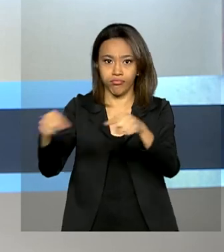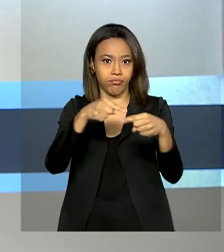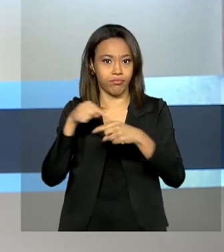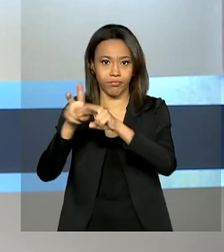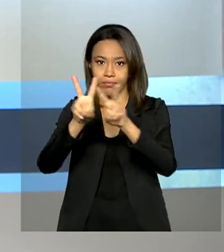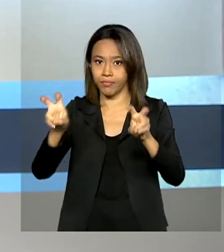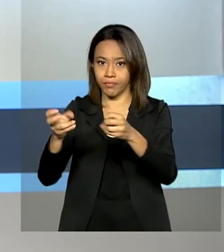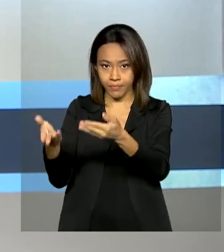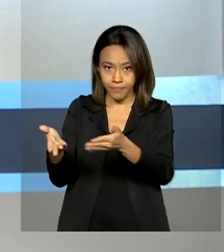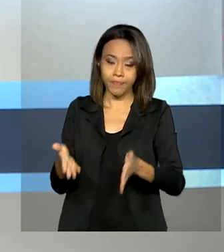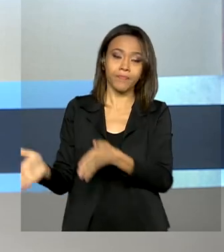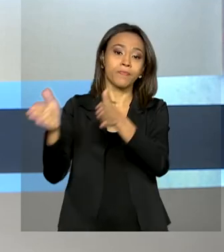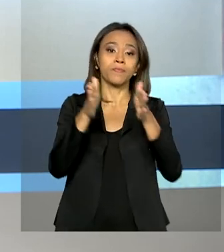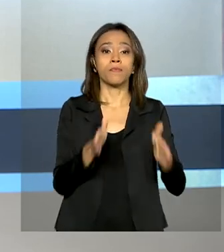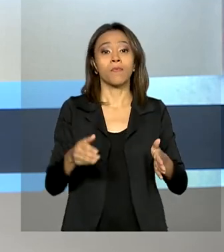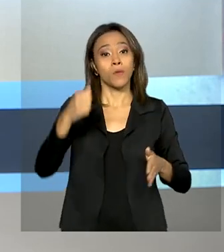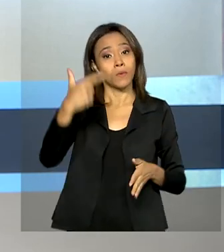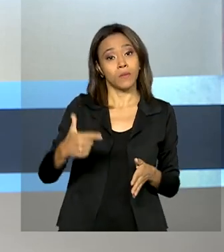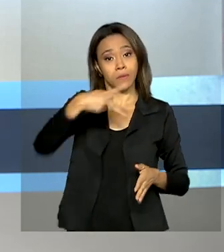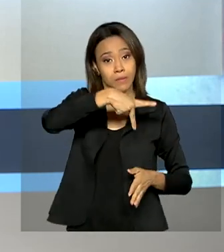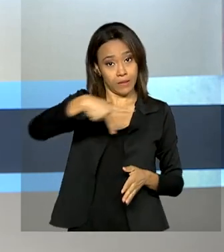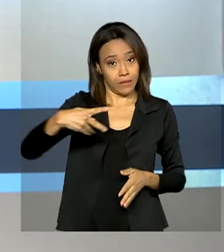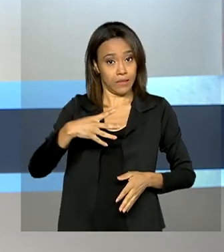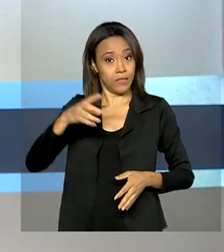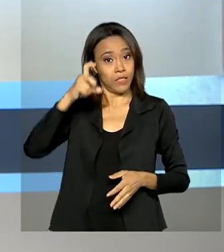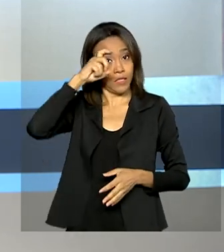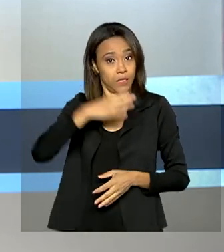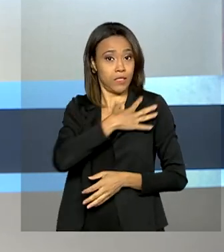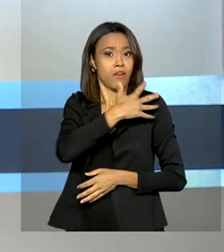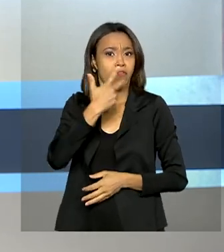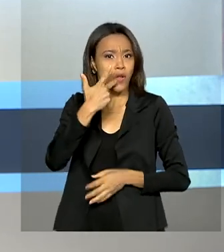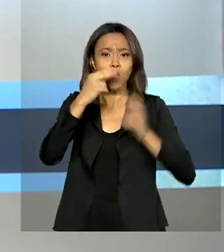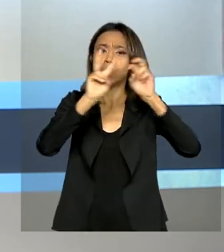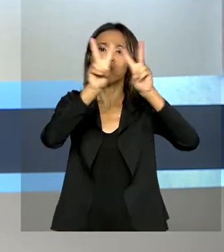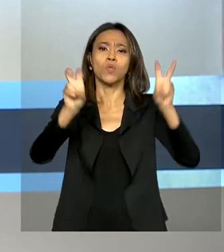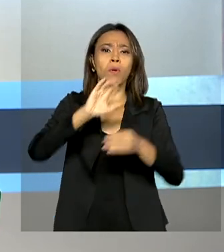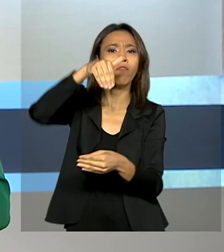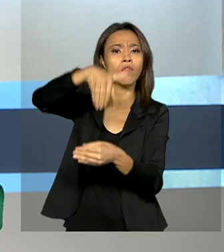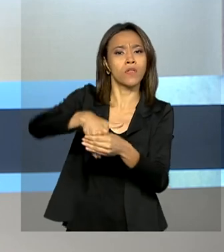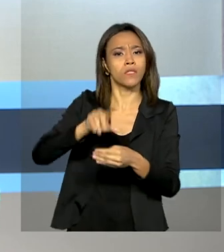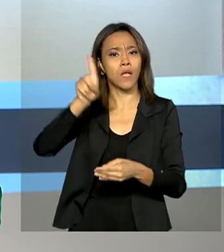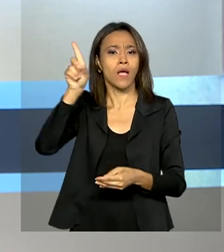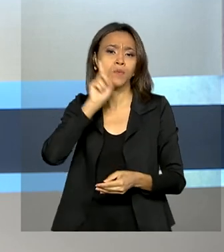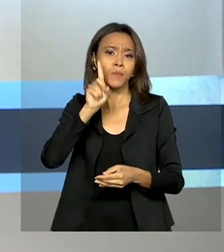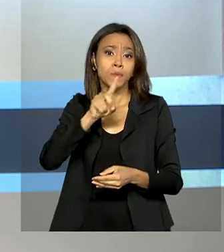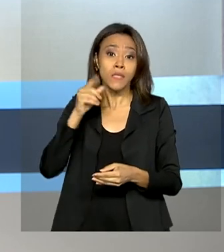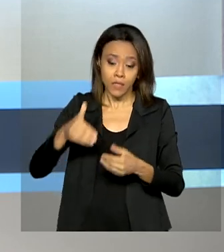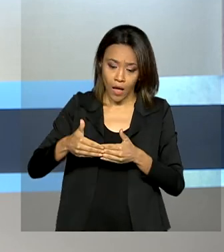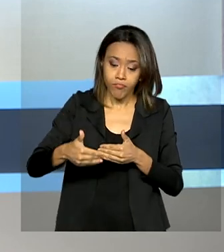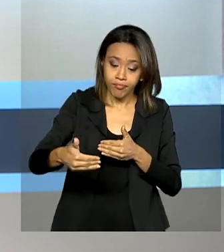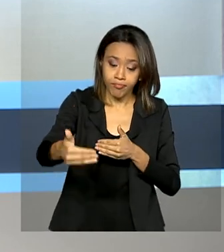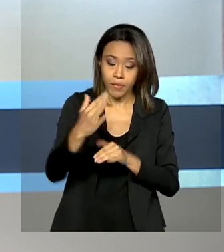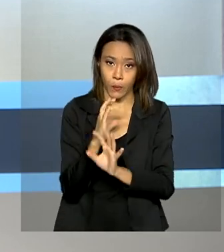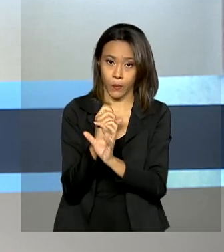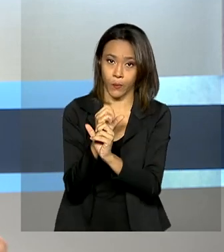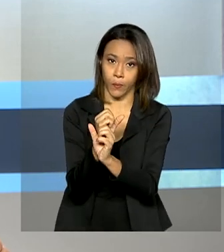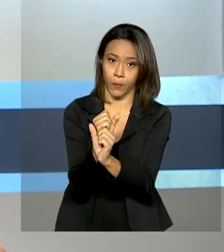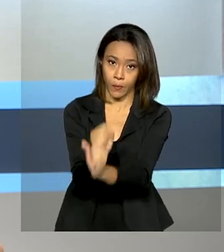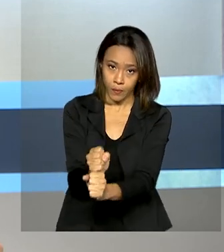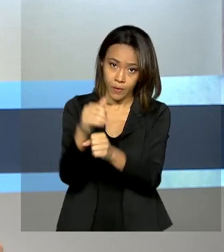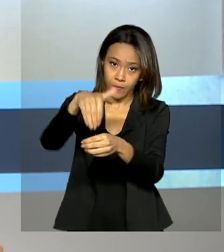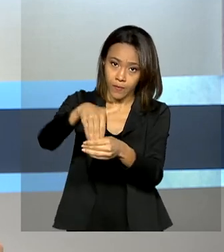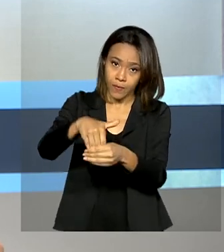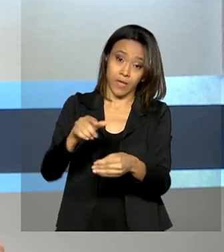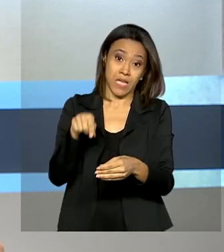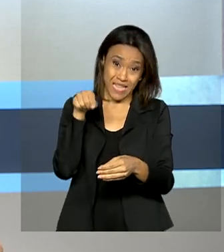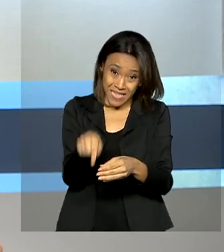O vice-presidente também comentou as eleições dos Estados Unidos que estão em processo de apuração de votos. Segundo Mourão, o resultado